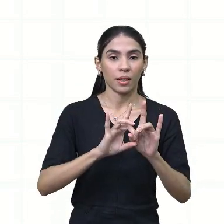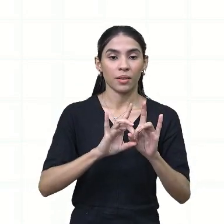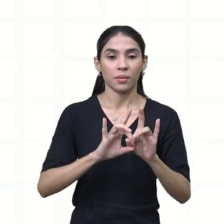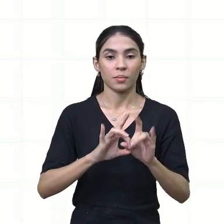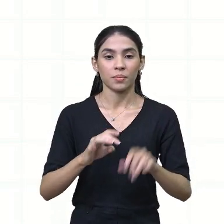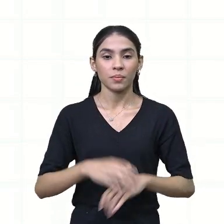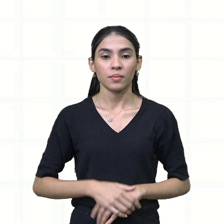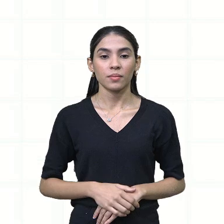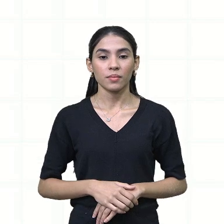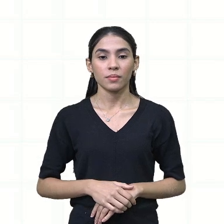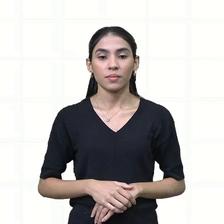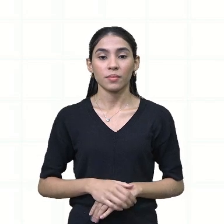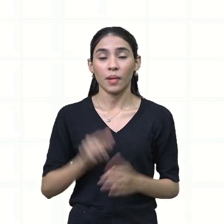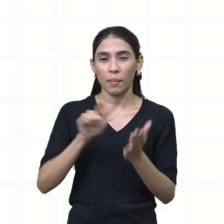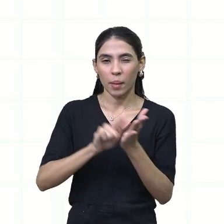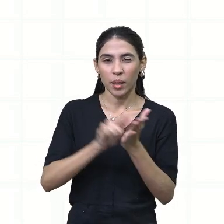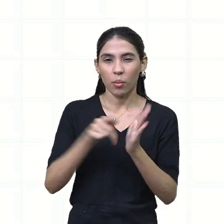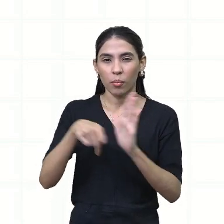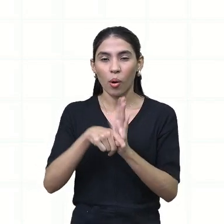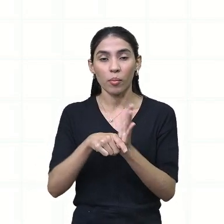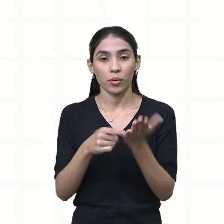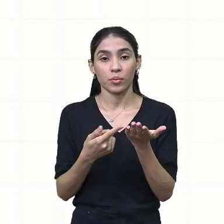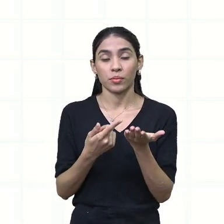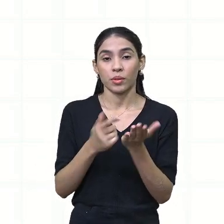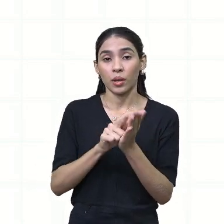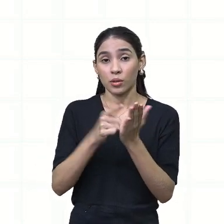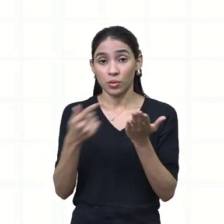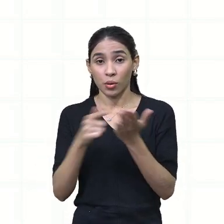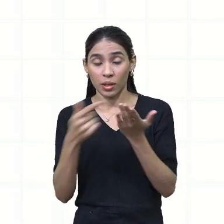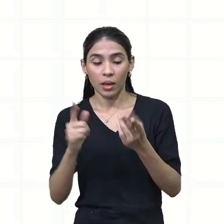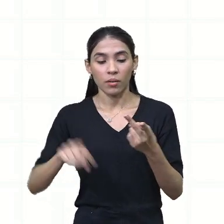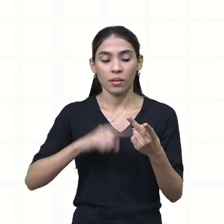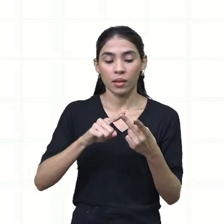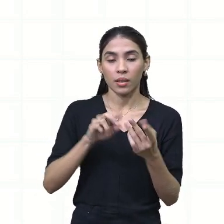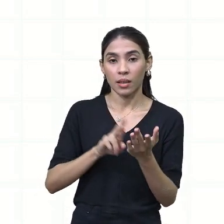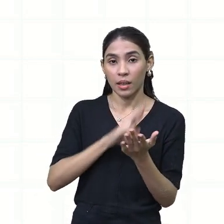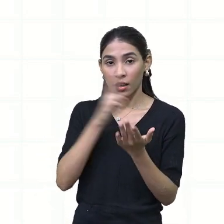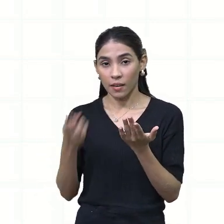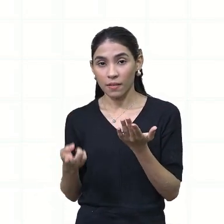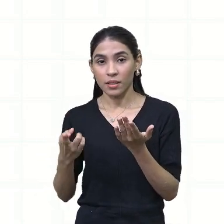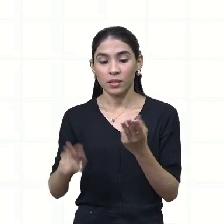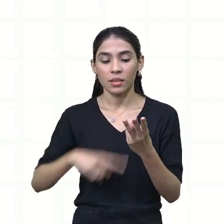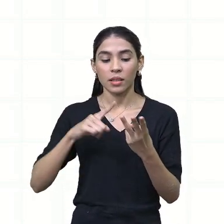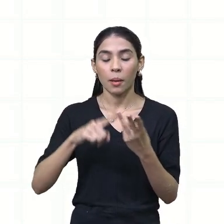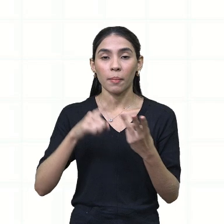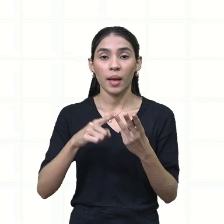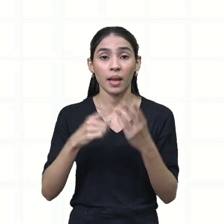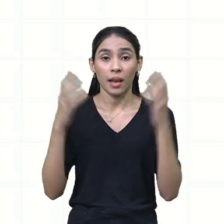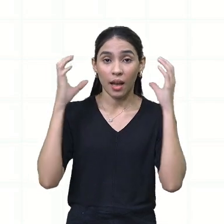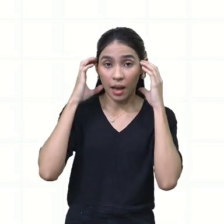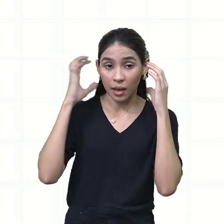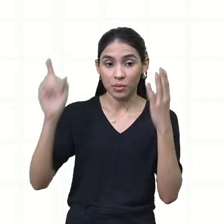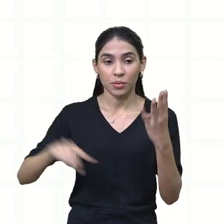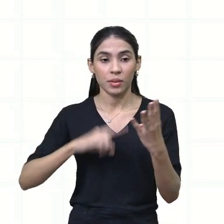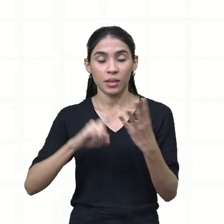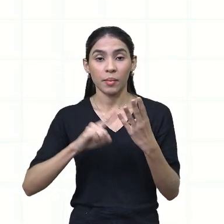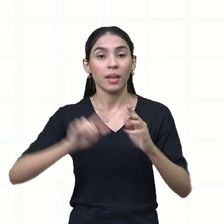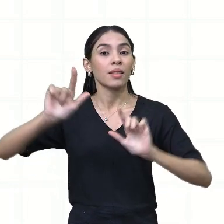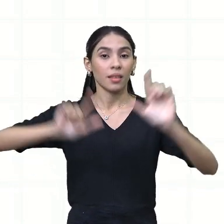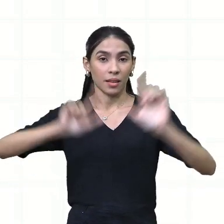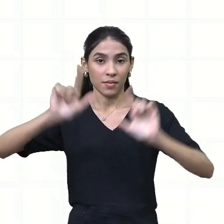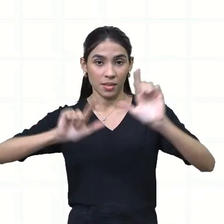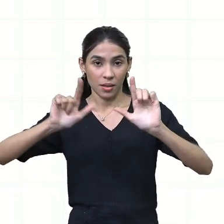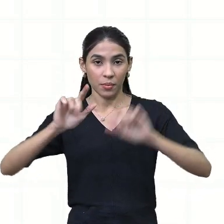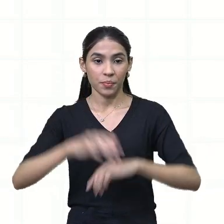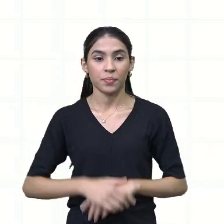né? Jornais, revistas, rádio e televisão.